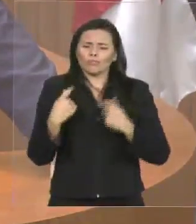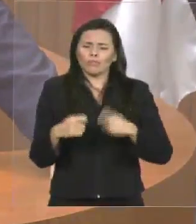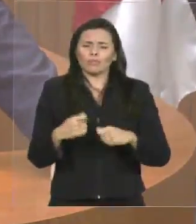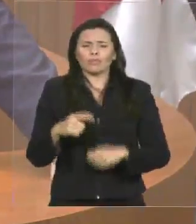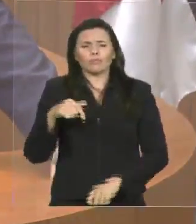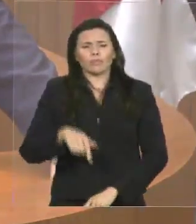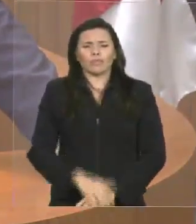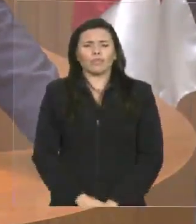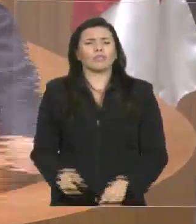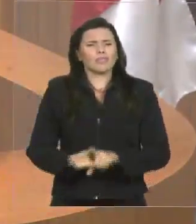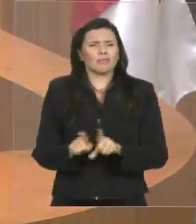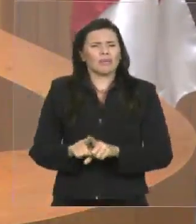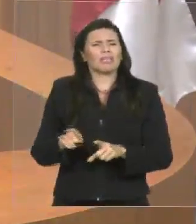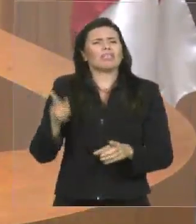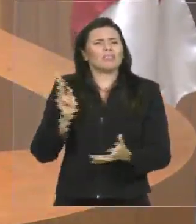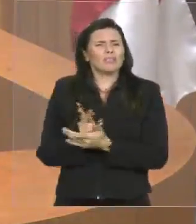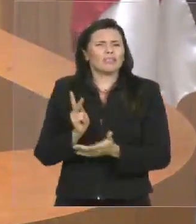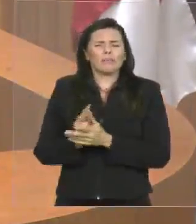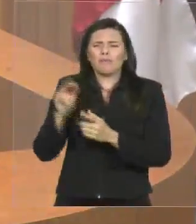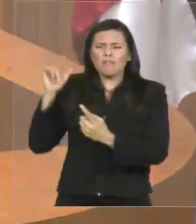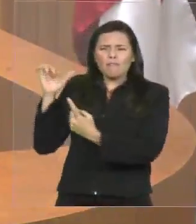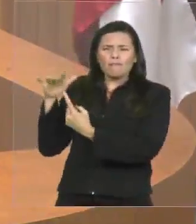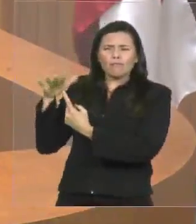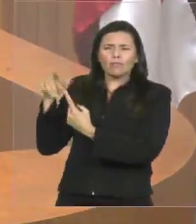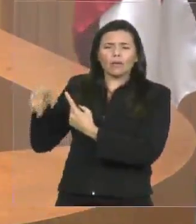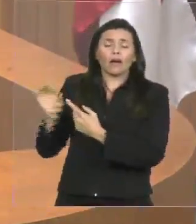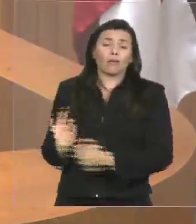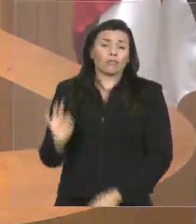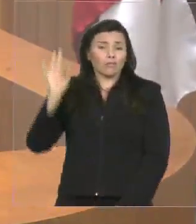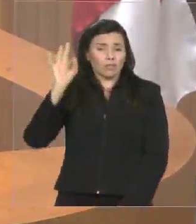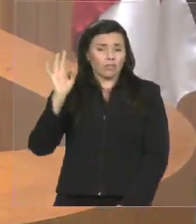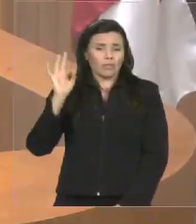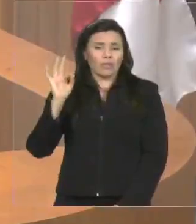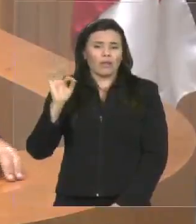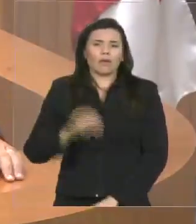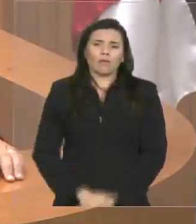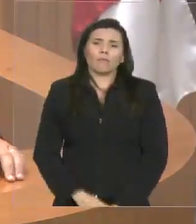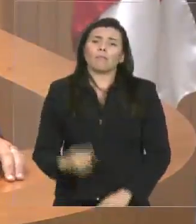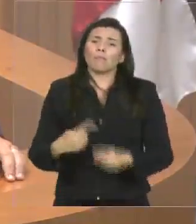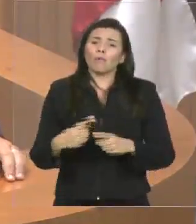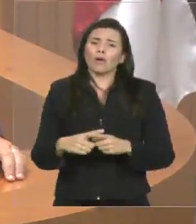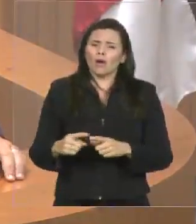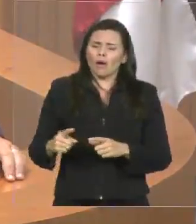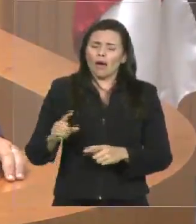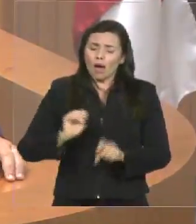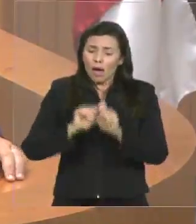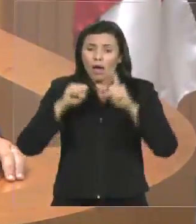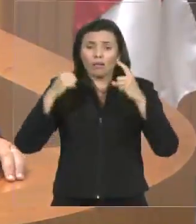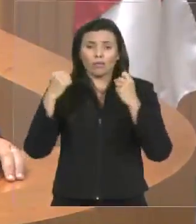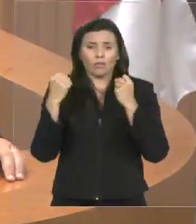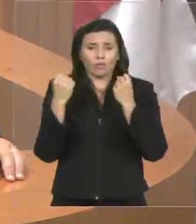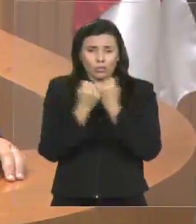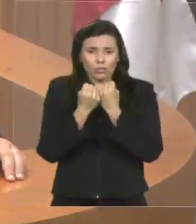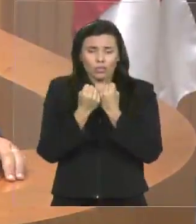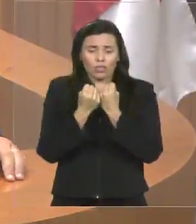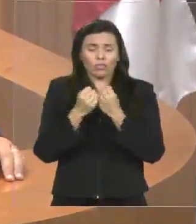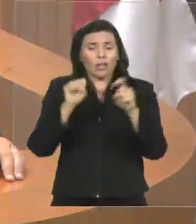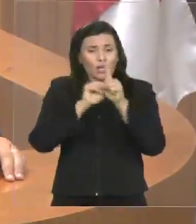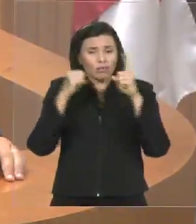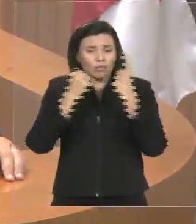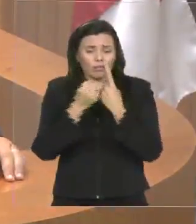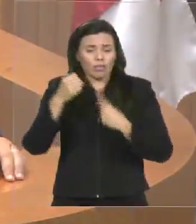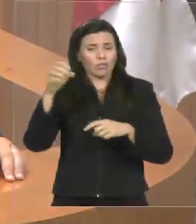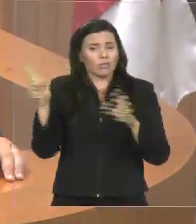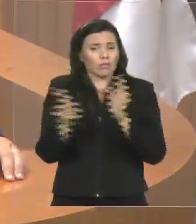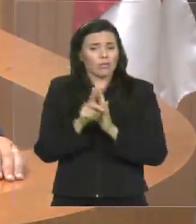Universidade Federal do Maranhão que este é o caminho que a sociedade tanto quer, para dar condições para que a Universidade Federal do Maranhão